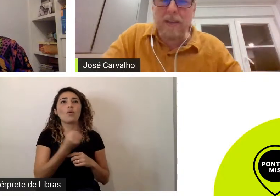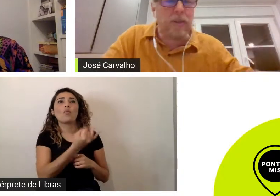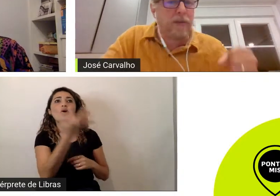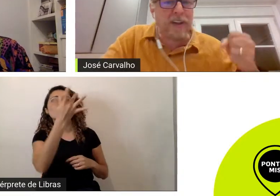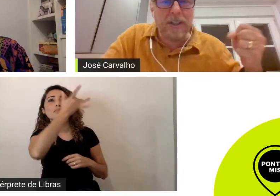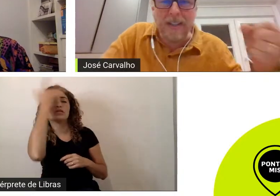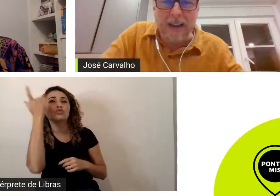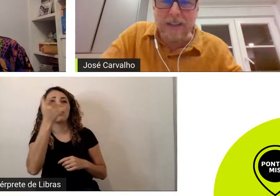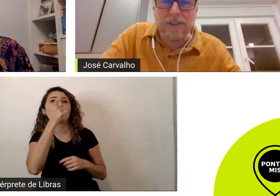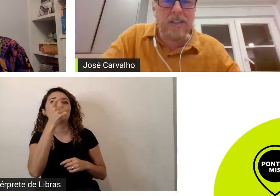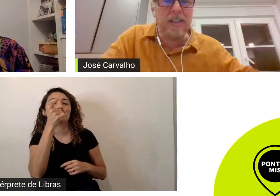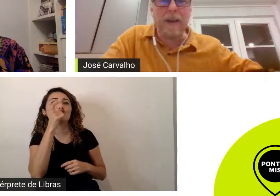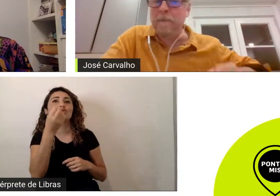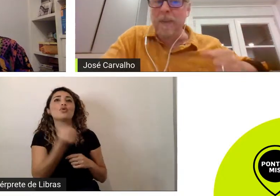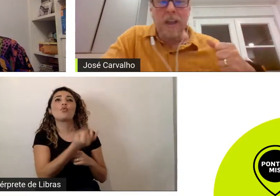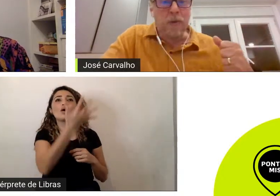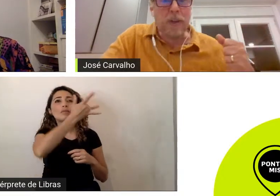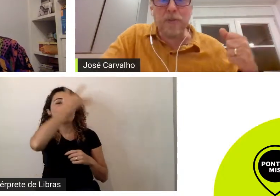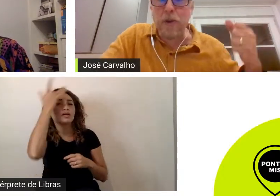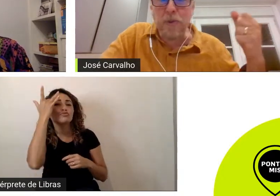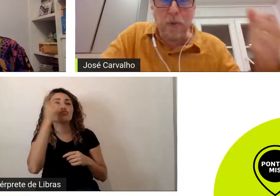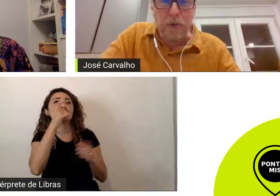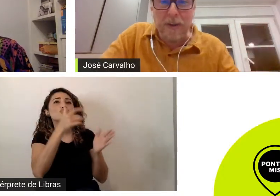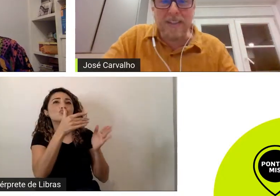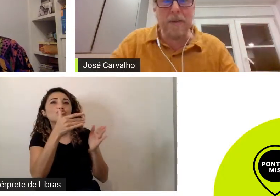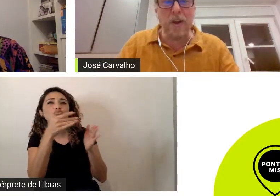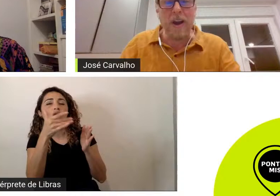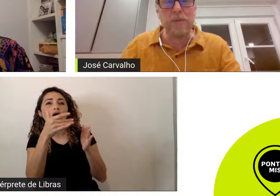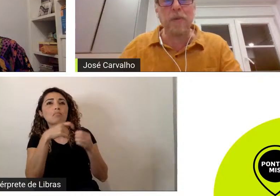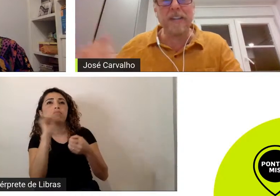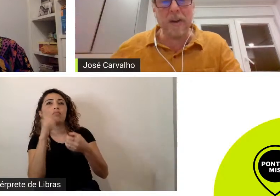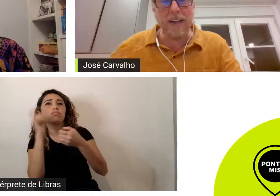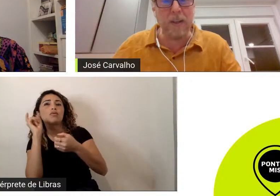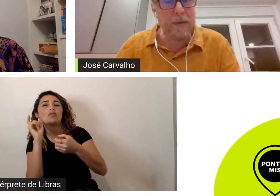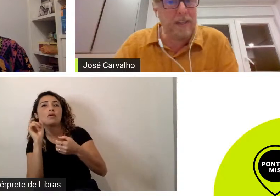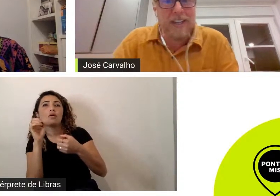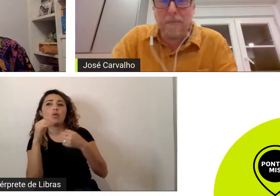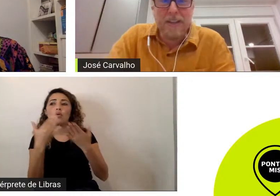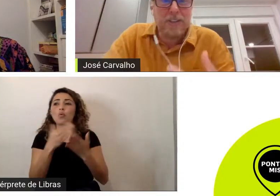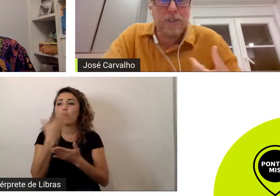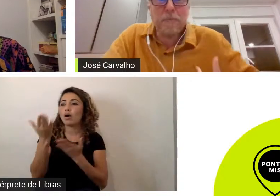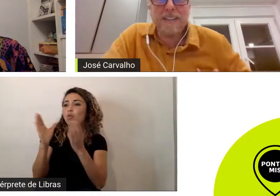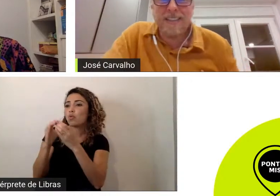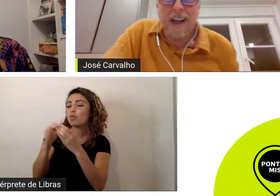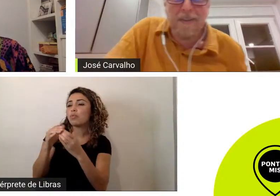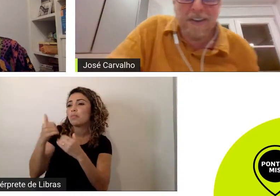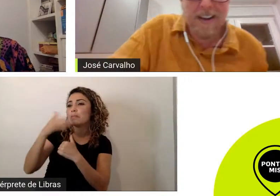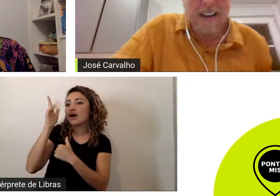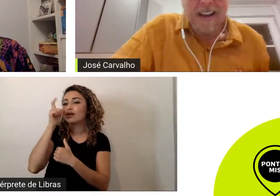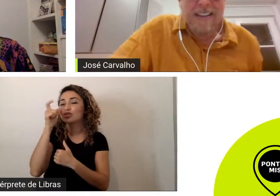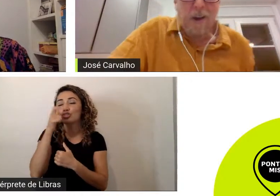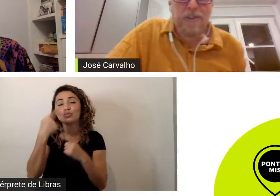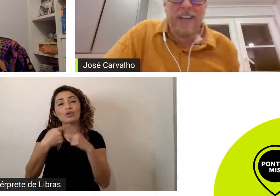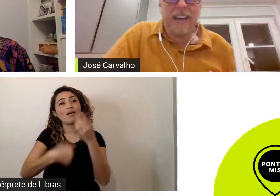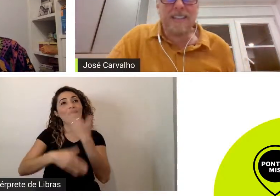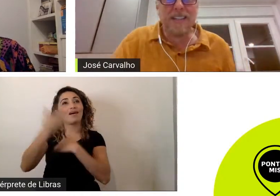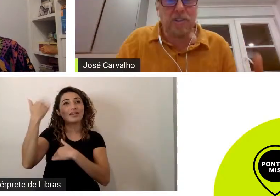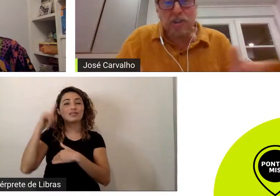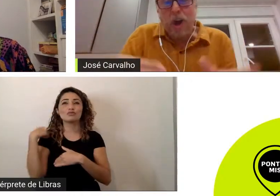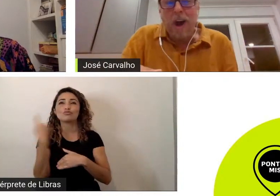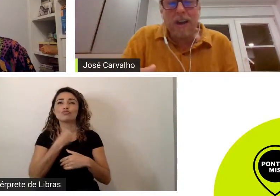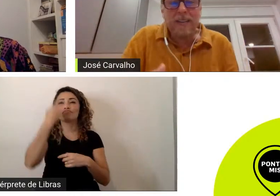em que momento que faixa tarefa tinha quais foram as culturas que melhor responderam aquilo que antigamente a gente pensava na